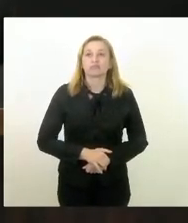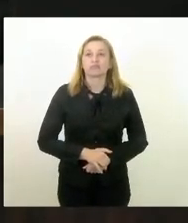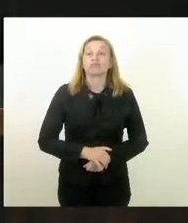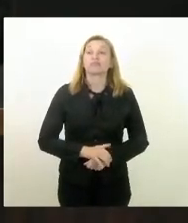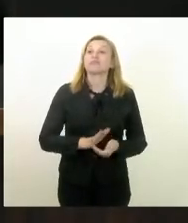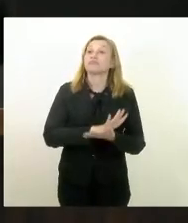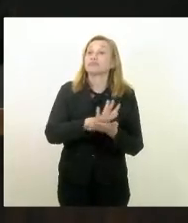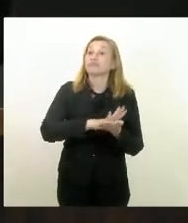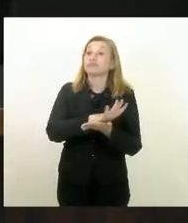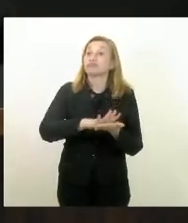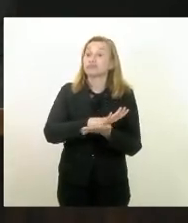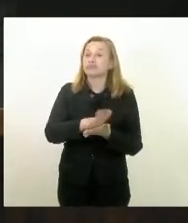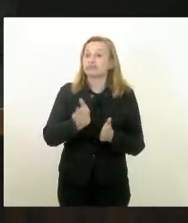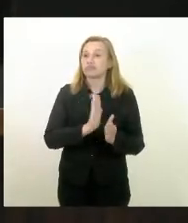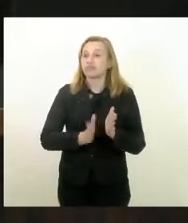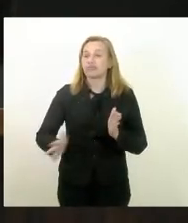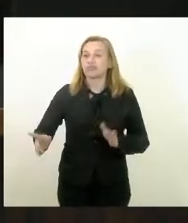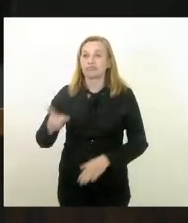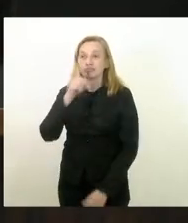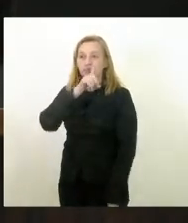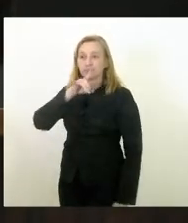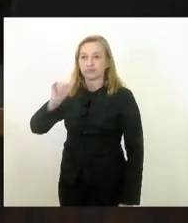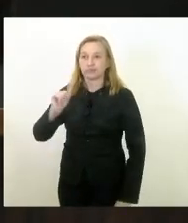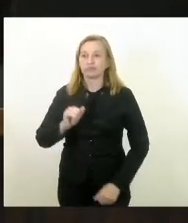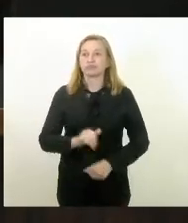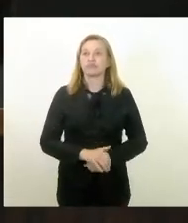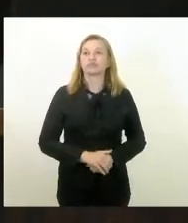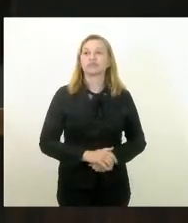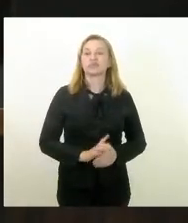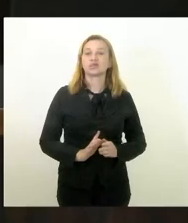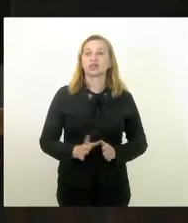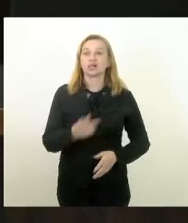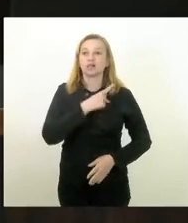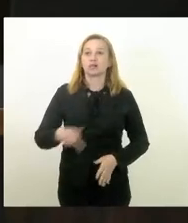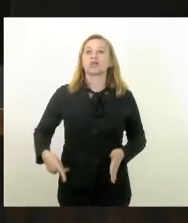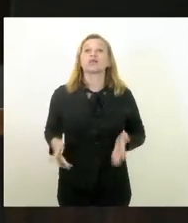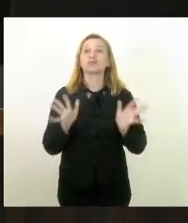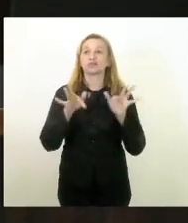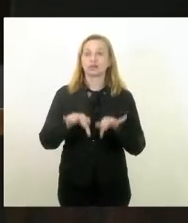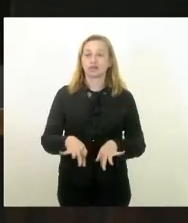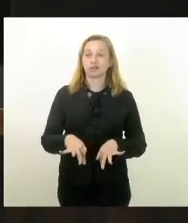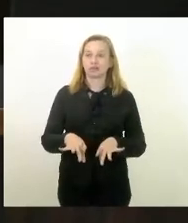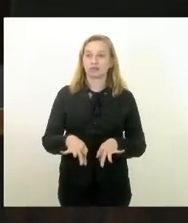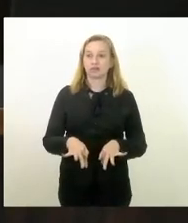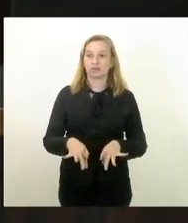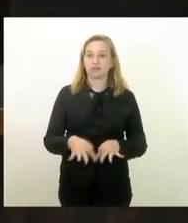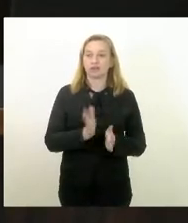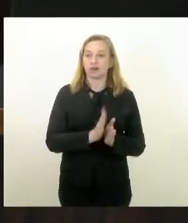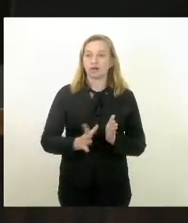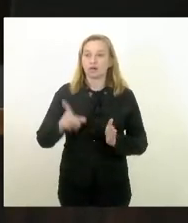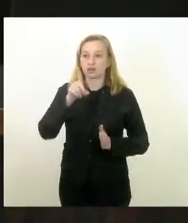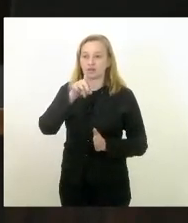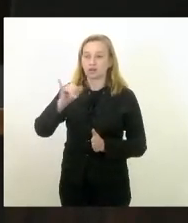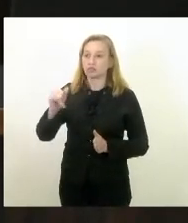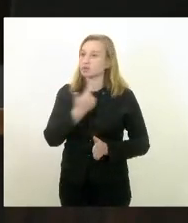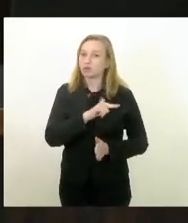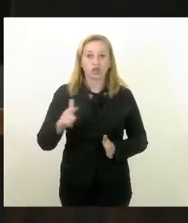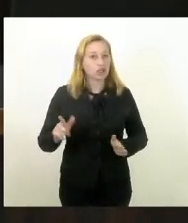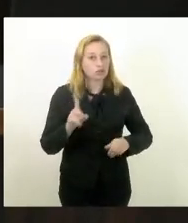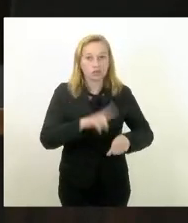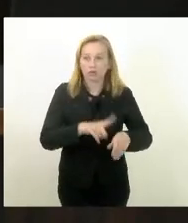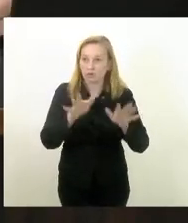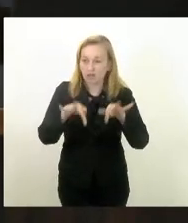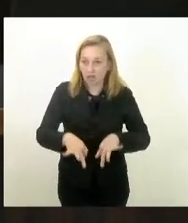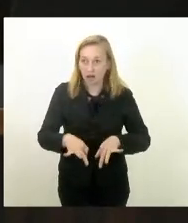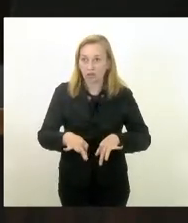nada mais a tratar na ordem do dia a presidência se dá por encerrado a ordem do dia nós não teremos expediente